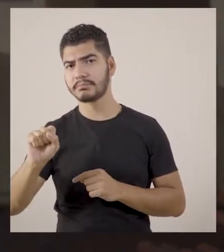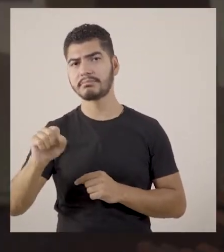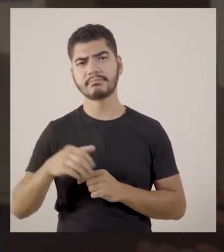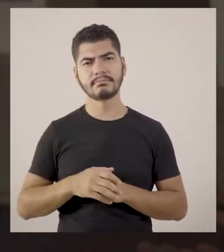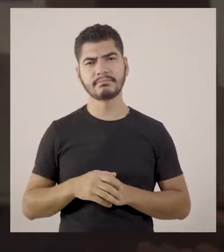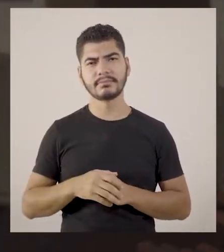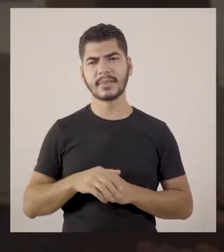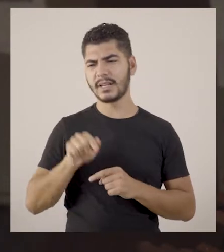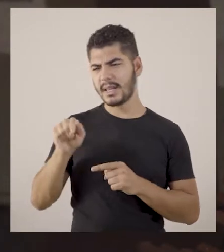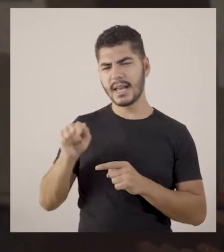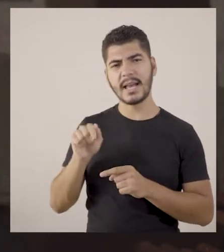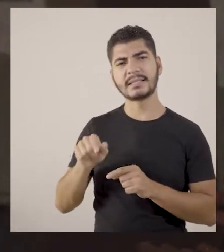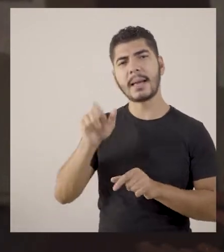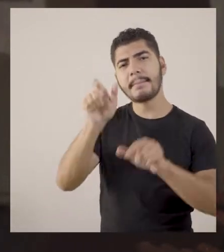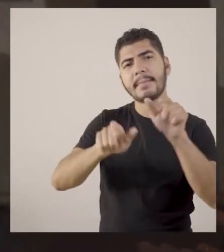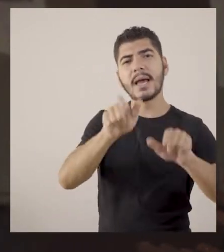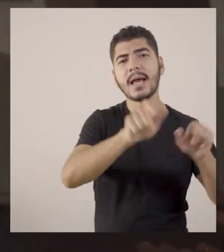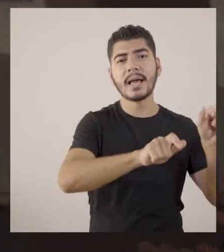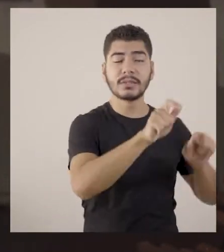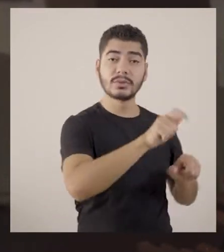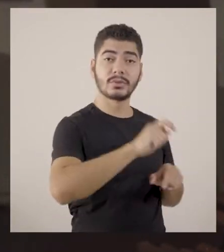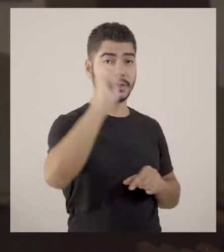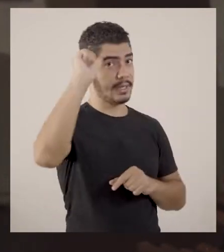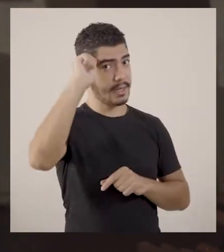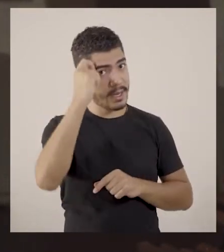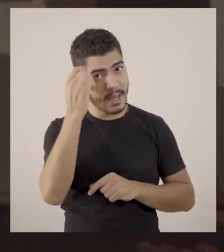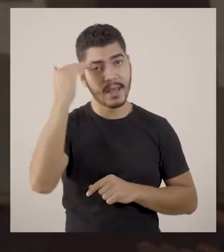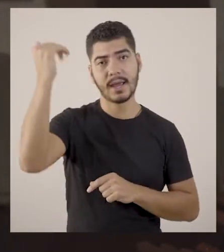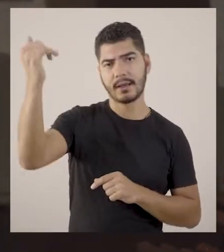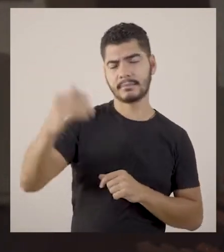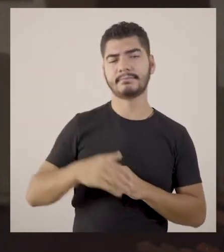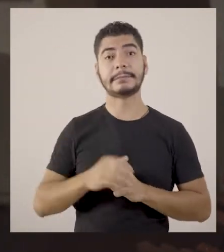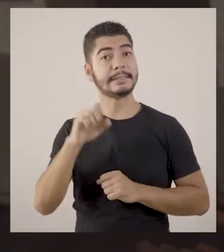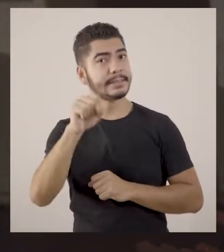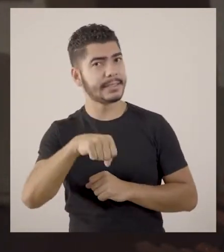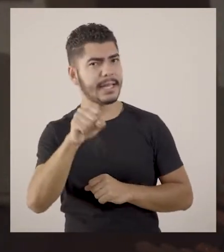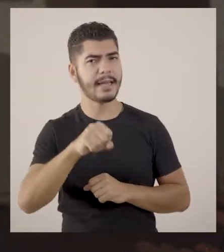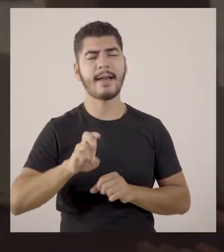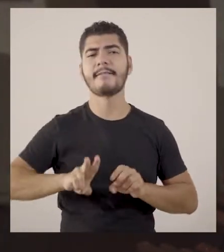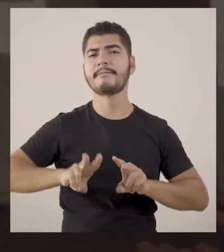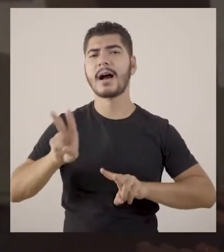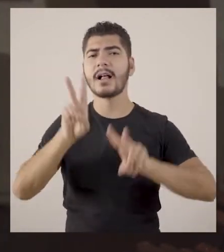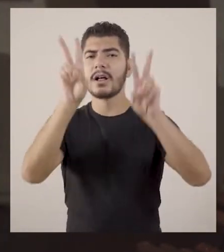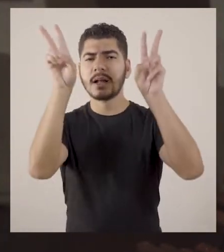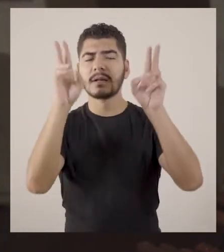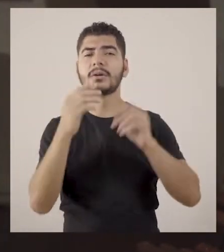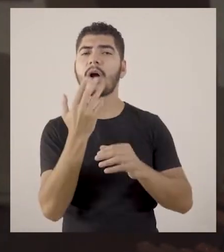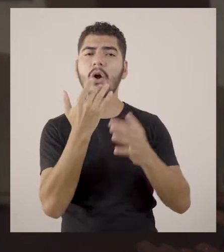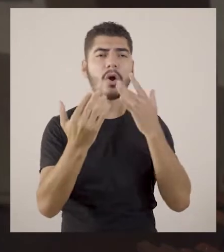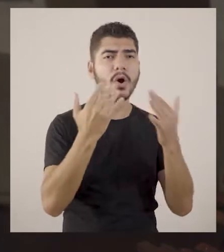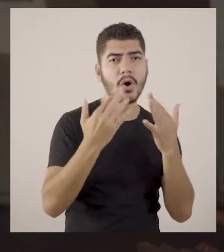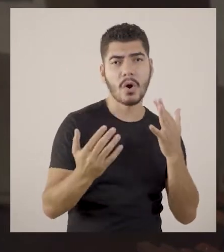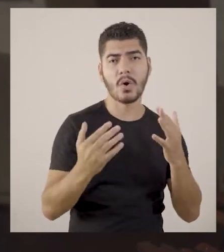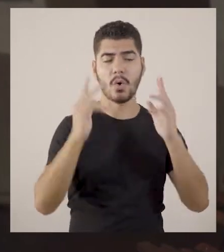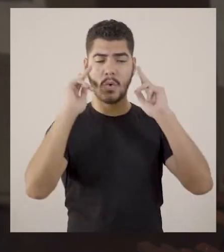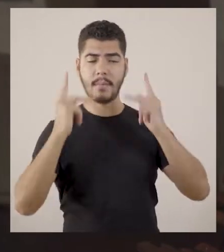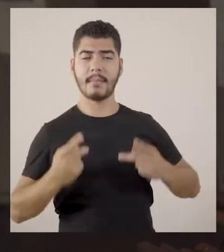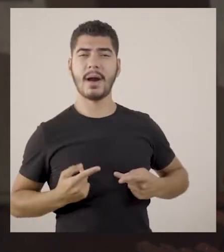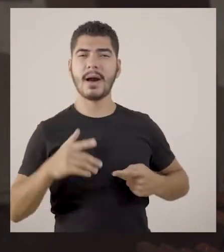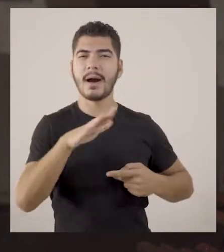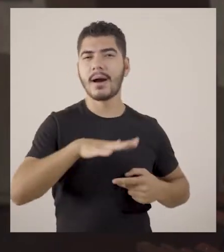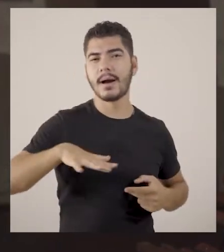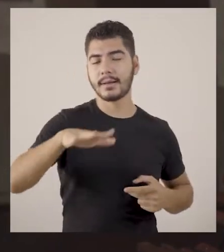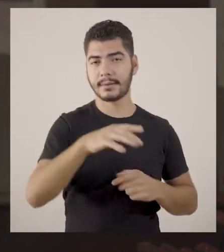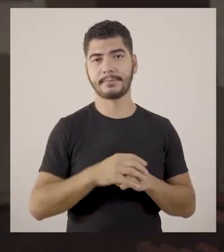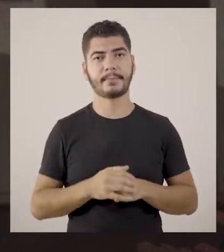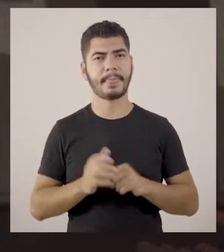Você está falando em personalidades negras? Sim, vamos valorizar a variação e a coloração da paisagem humana. É,